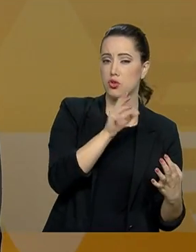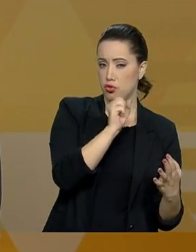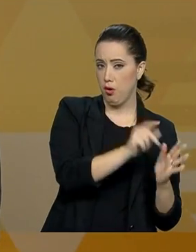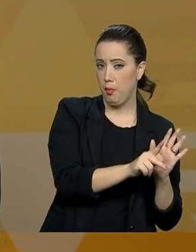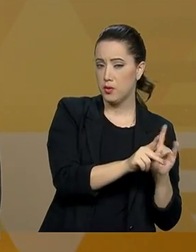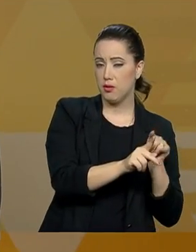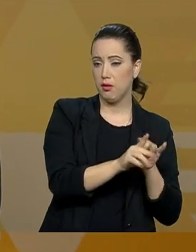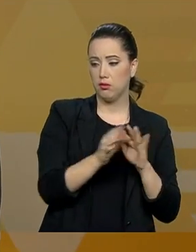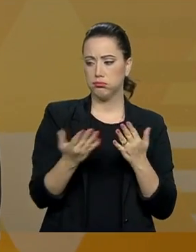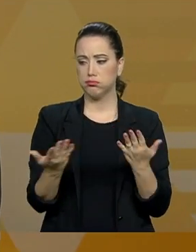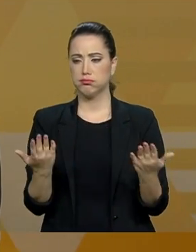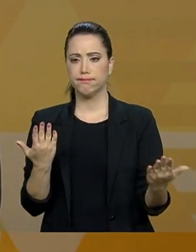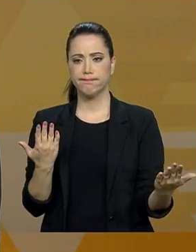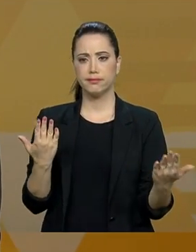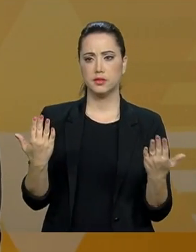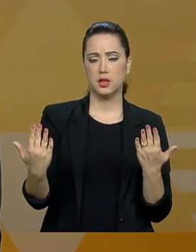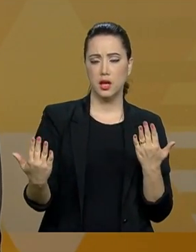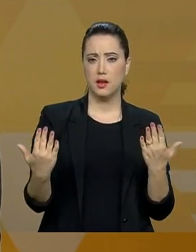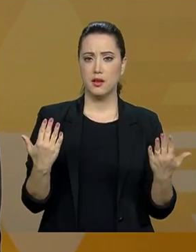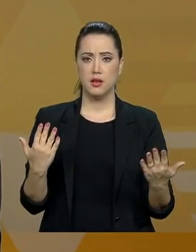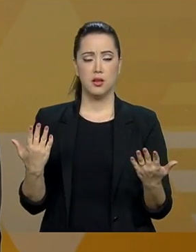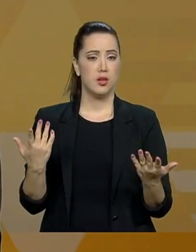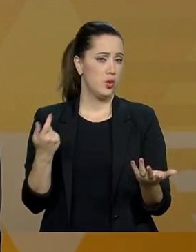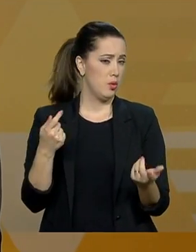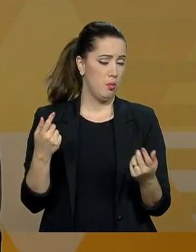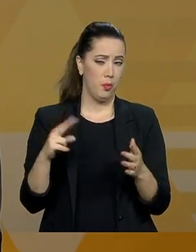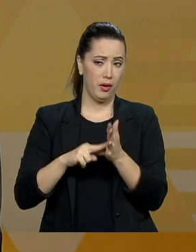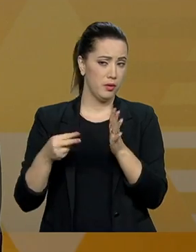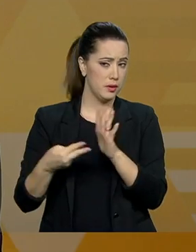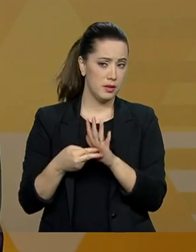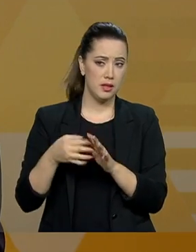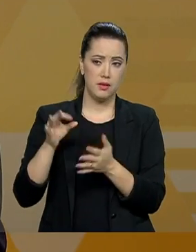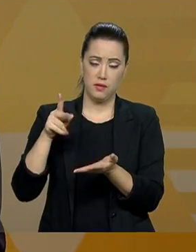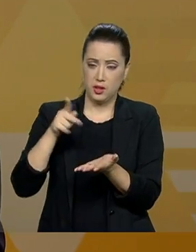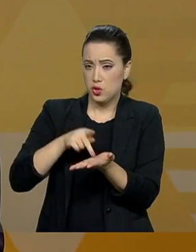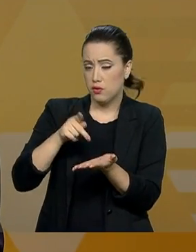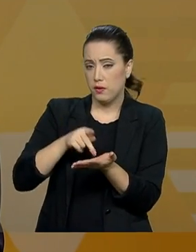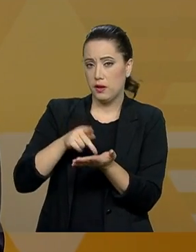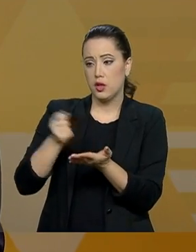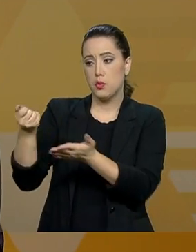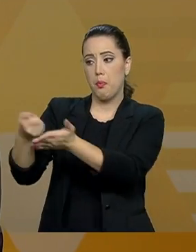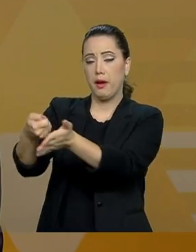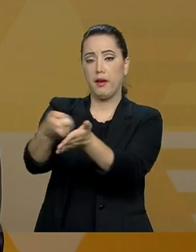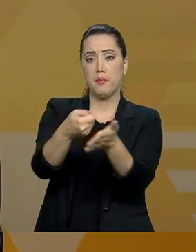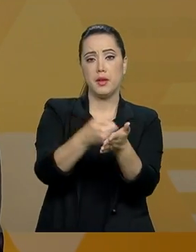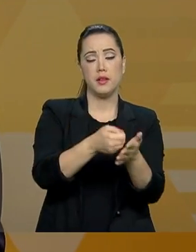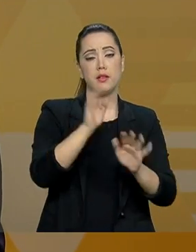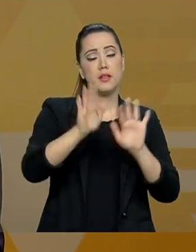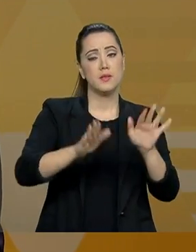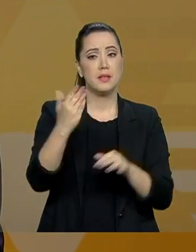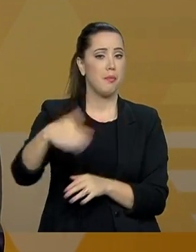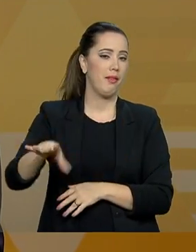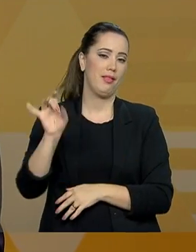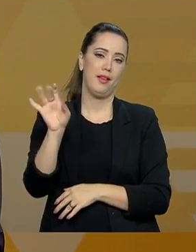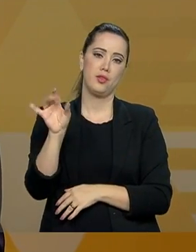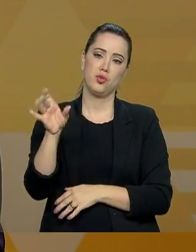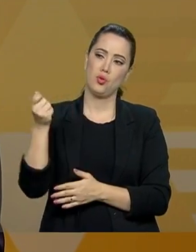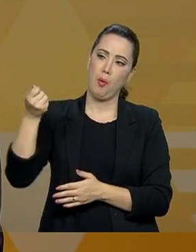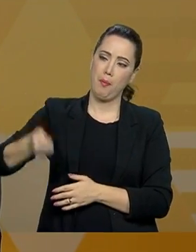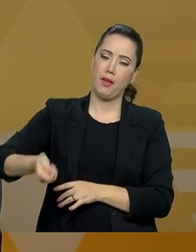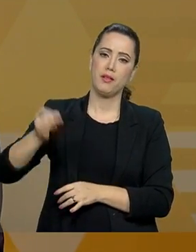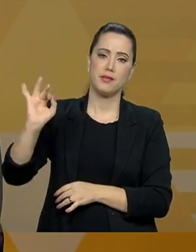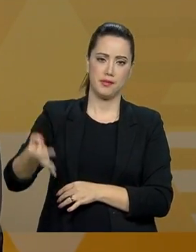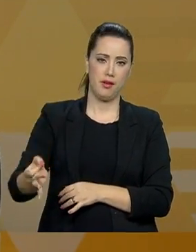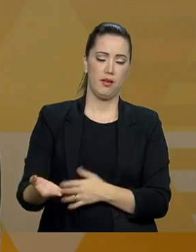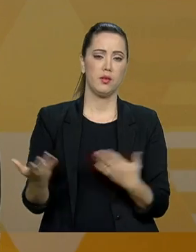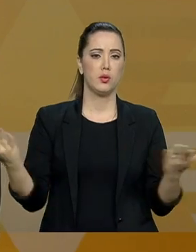colocar que essa relação necessariamente não significa contribuição. Talvez a metade dessas pessoas contribuam efetivamente para a Previdência.